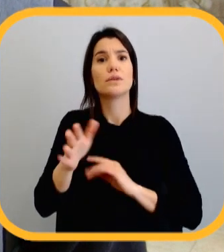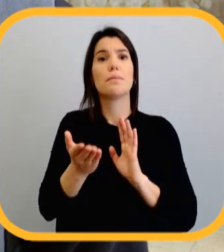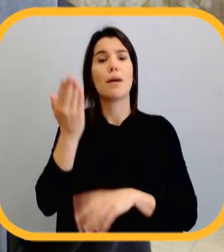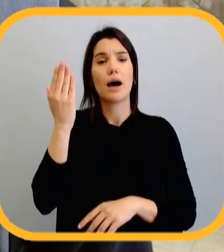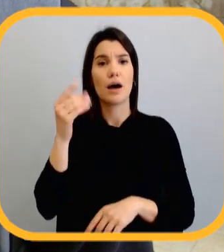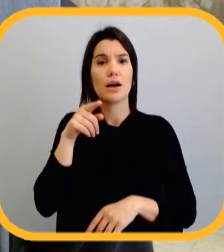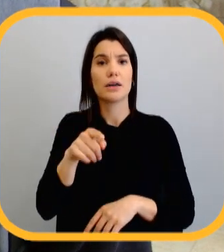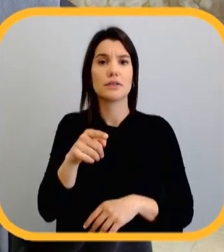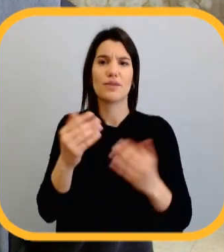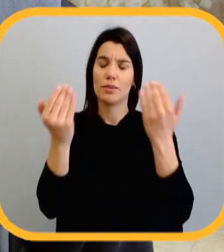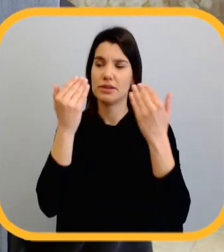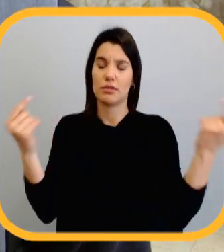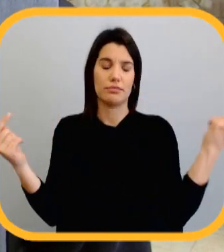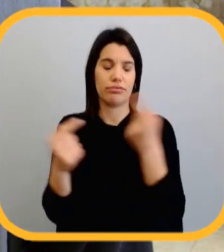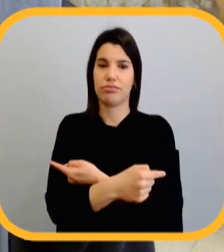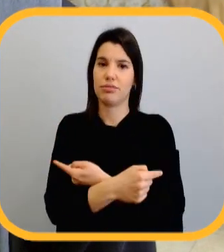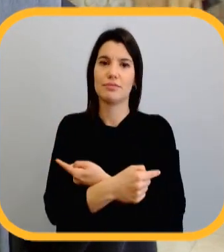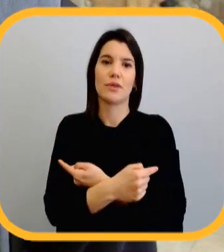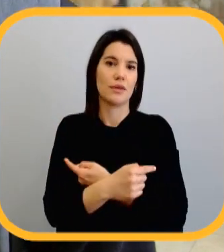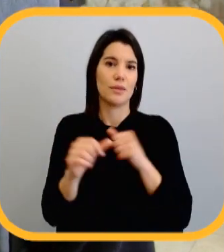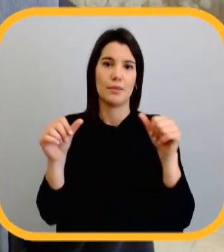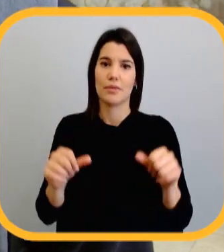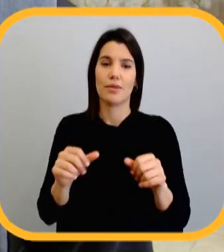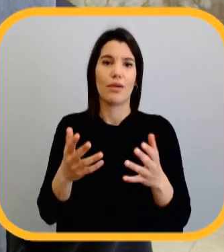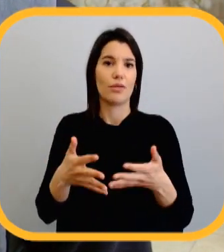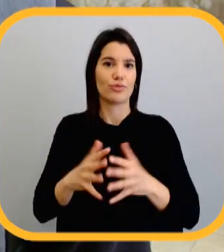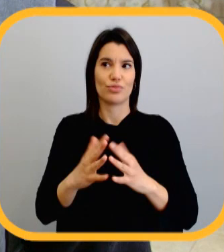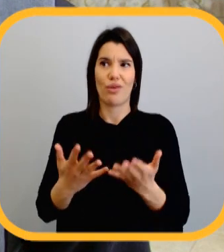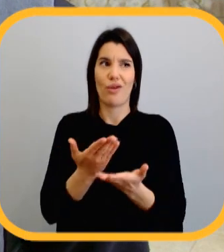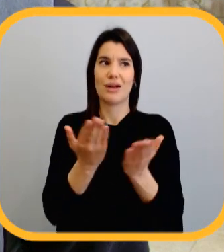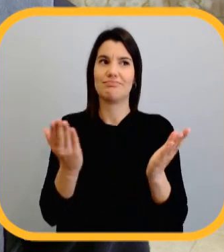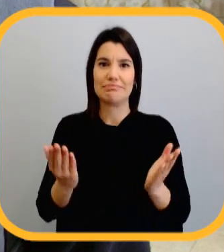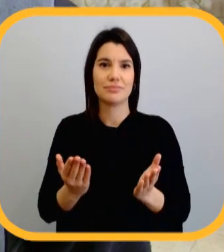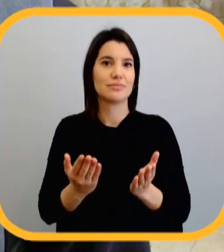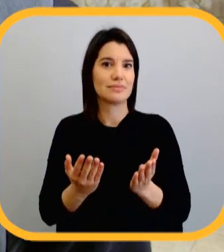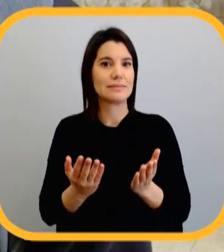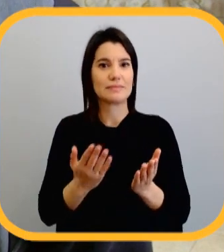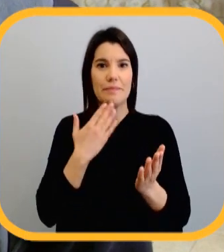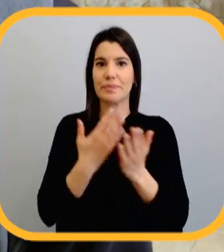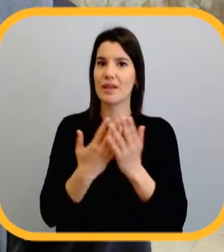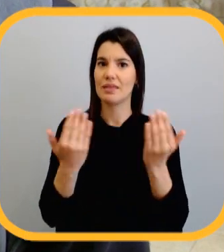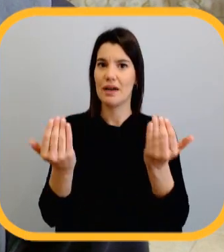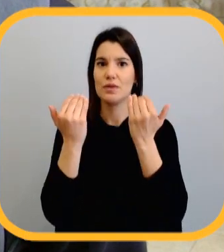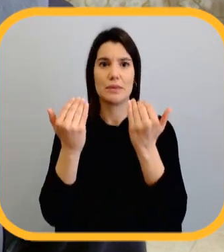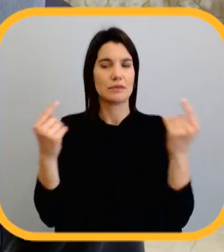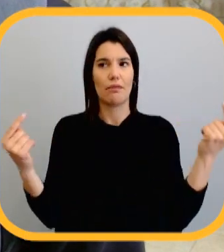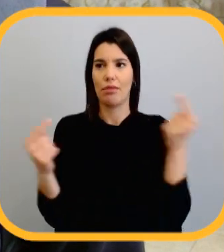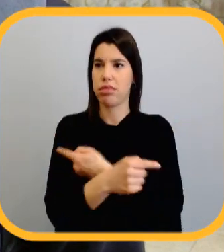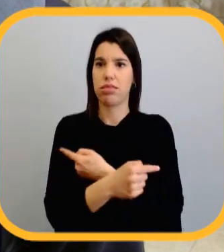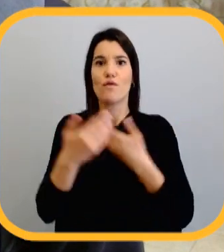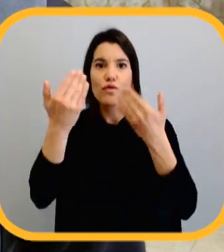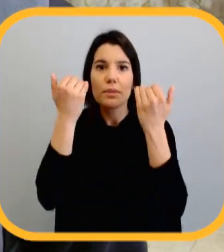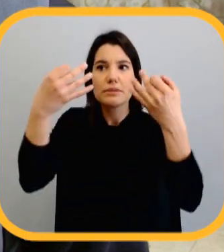tem mais influência quanto à desinformação. Acho que a maneira como estão estruturados agora geram mais